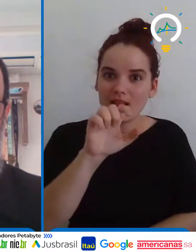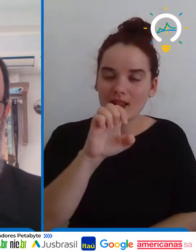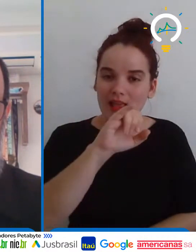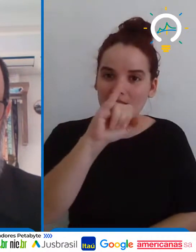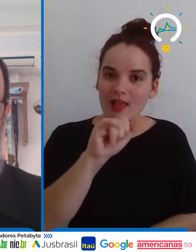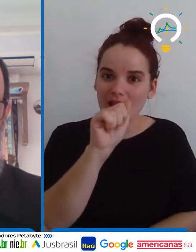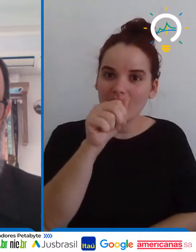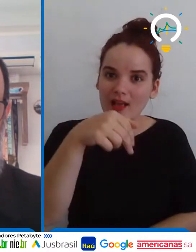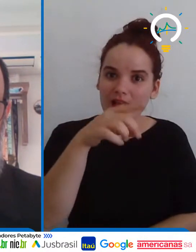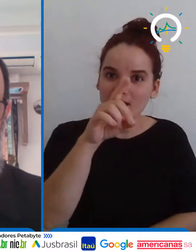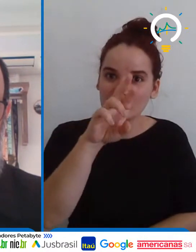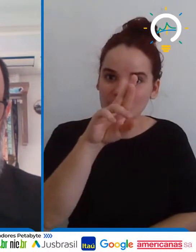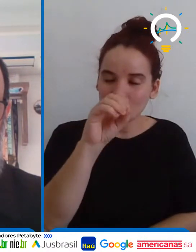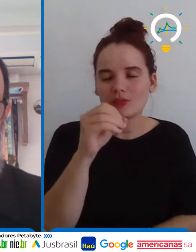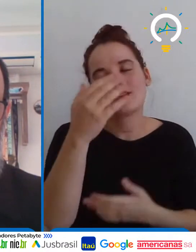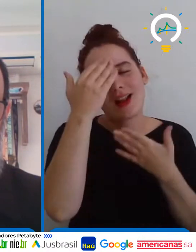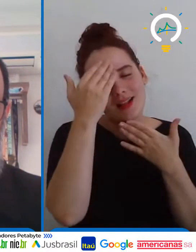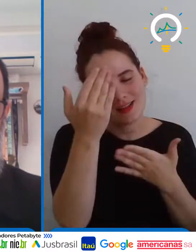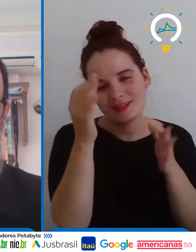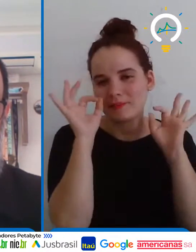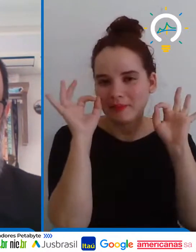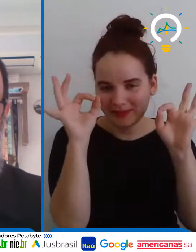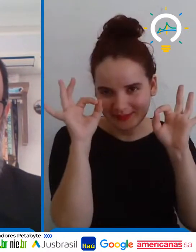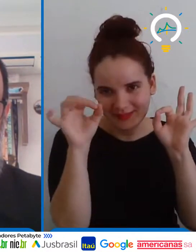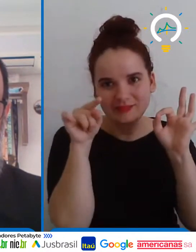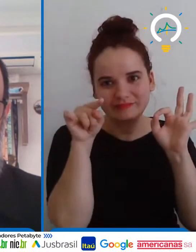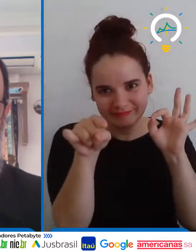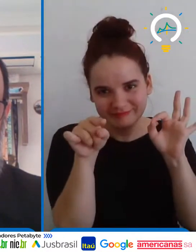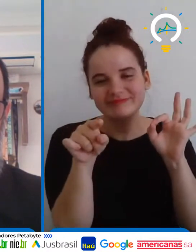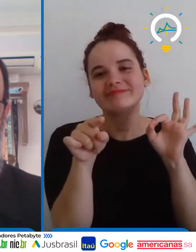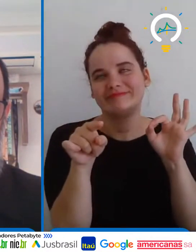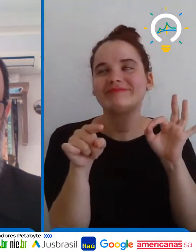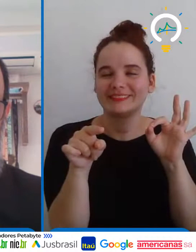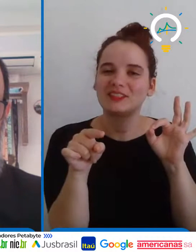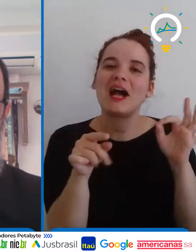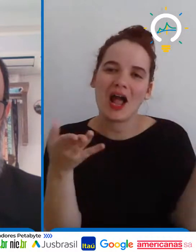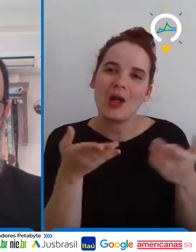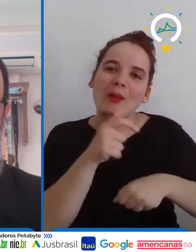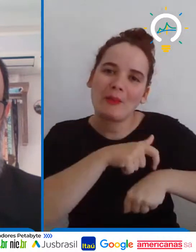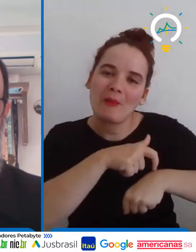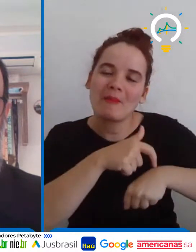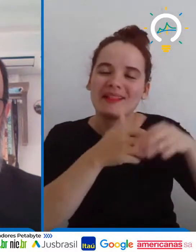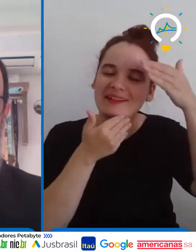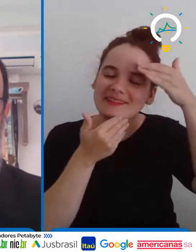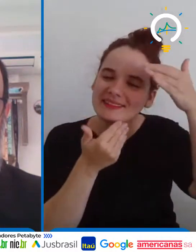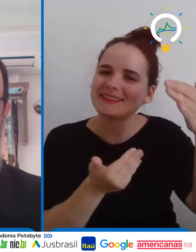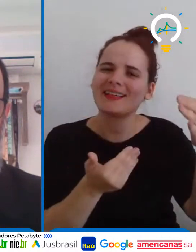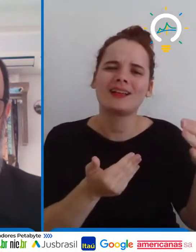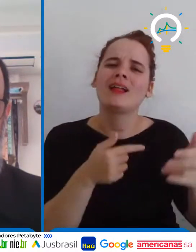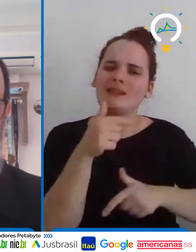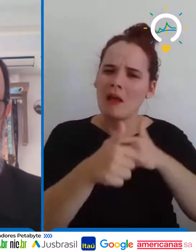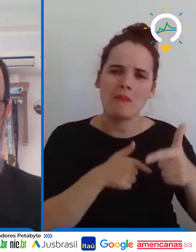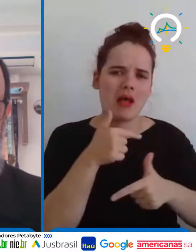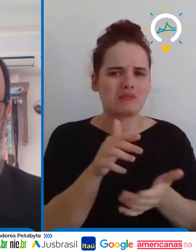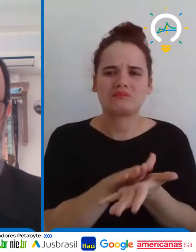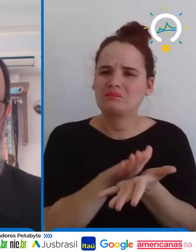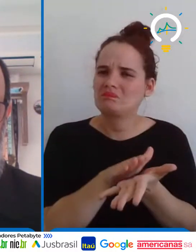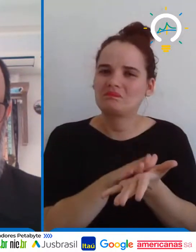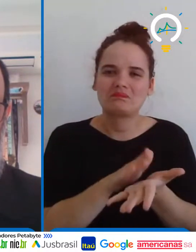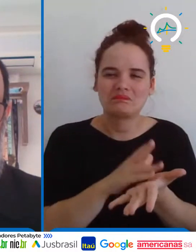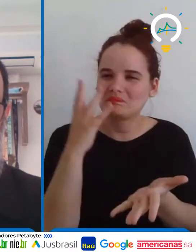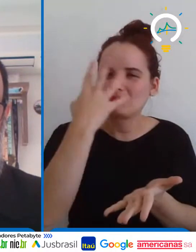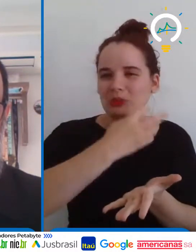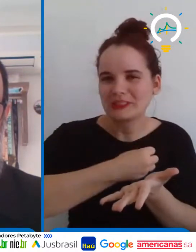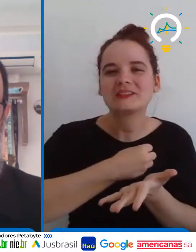local, então um agradecimento especial que a coordenação geral quer deixar aqui para vocês, por esse trabalho bonito que vocês estão fazendo, e a